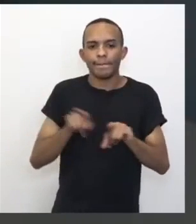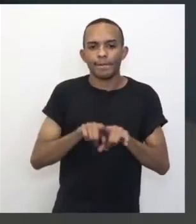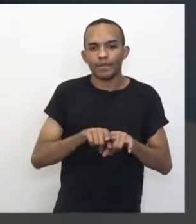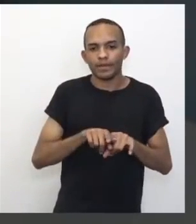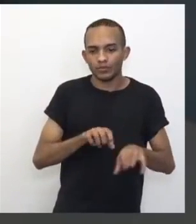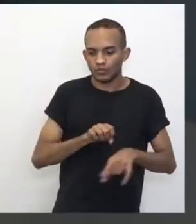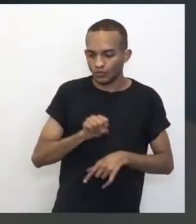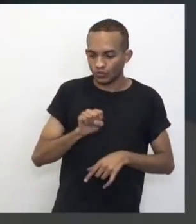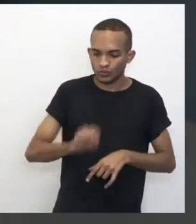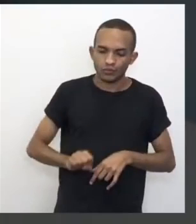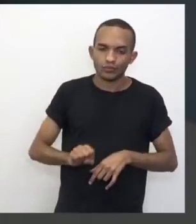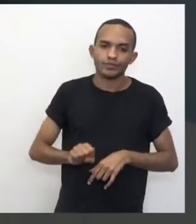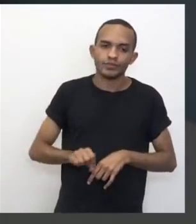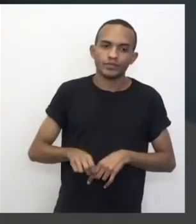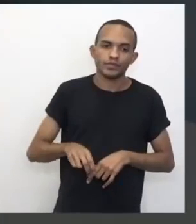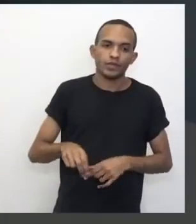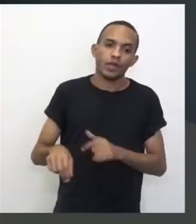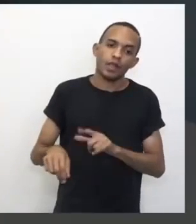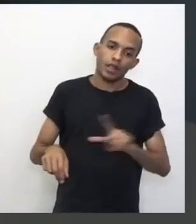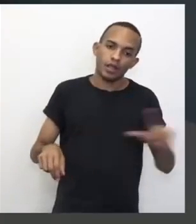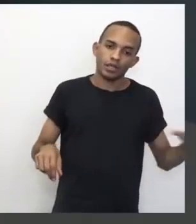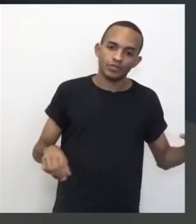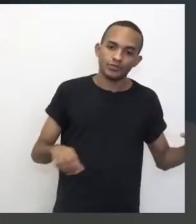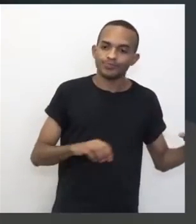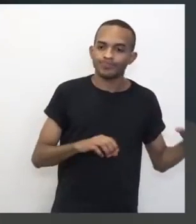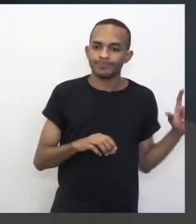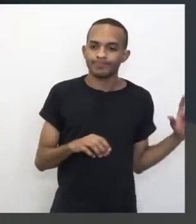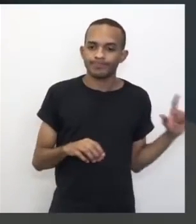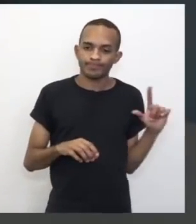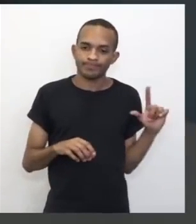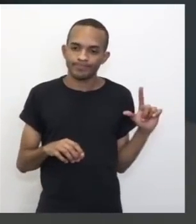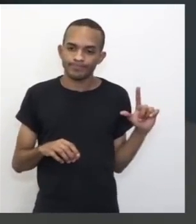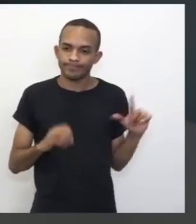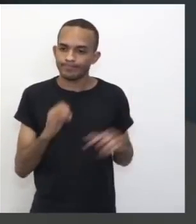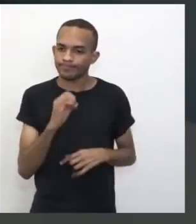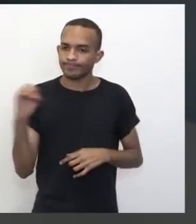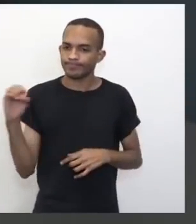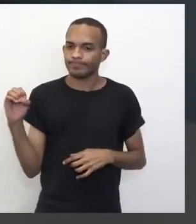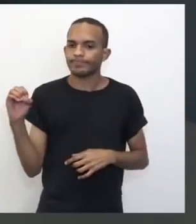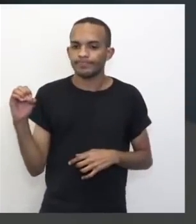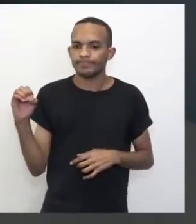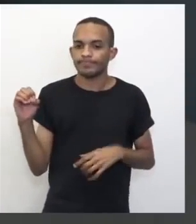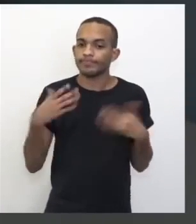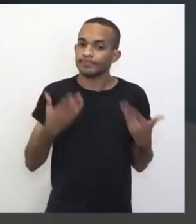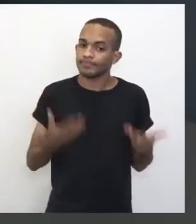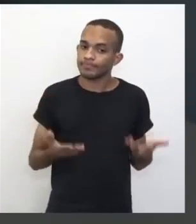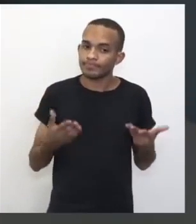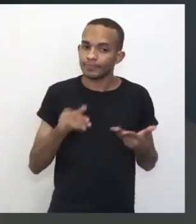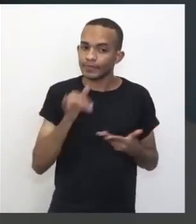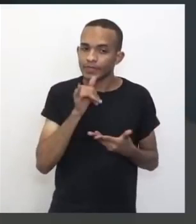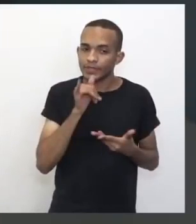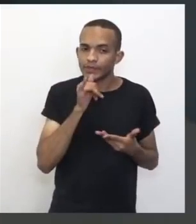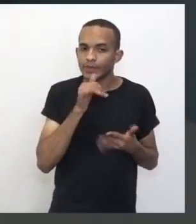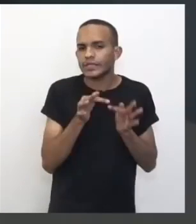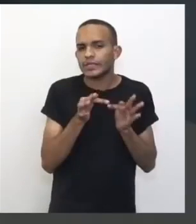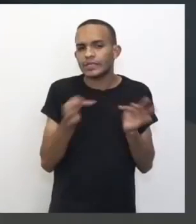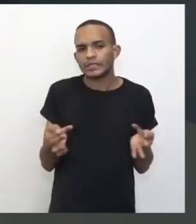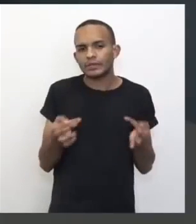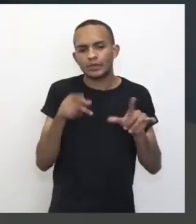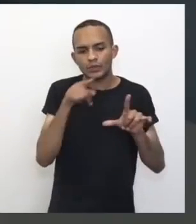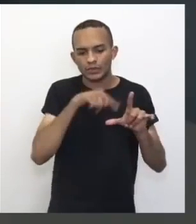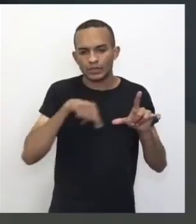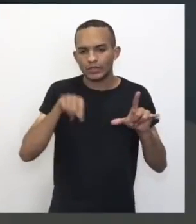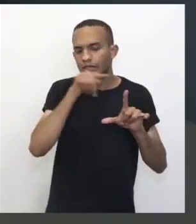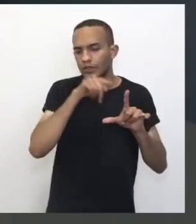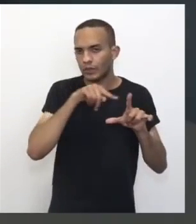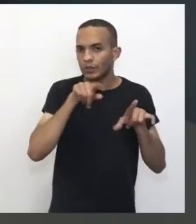sul pra lá. A direita, leste. A esquerda, oeste, né? Então, rosa dos ventos, bem simples. E